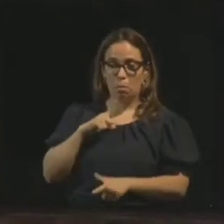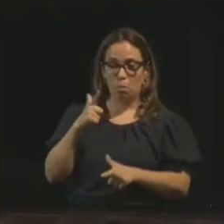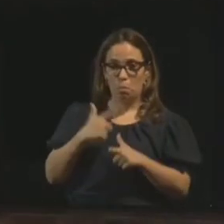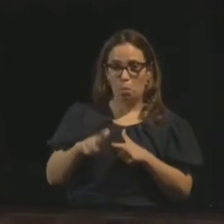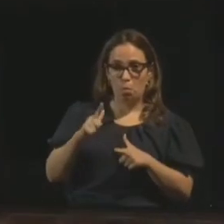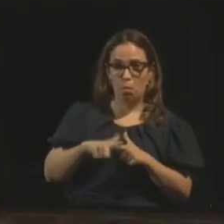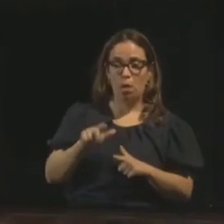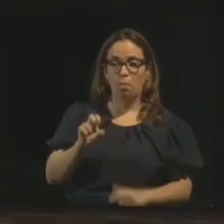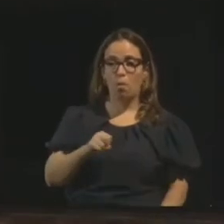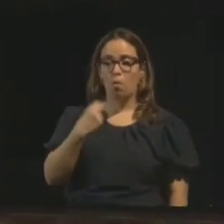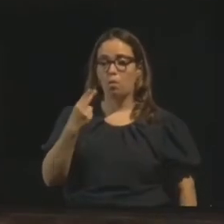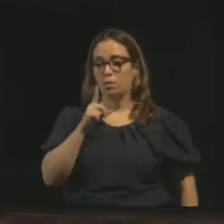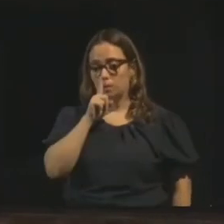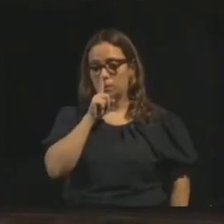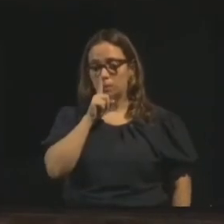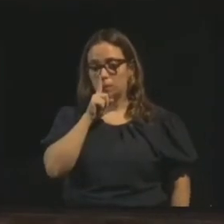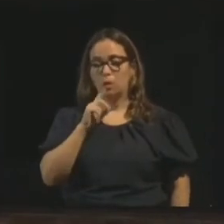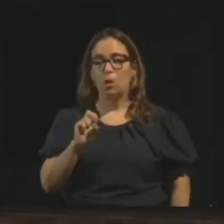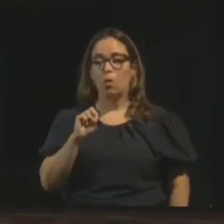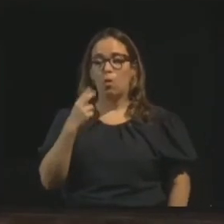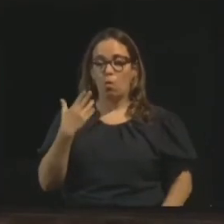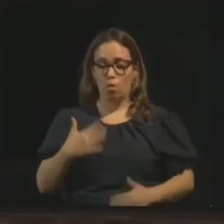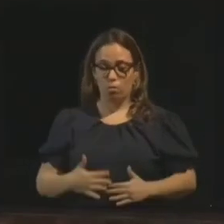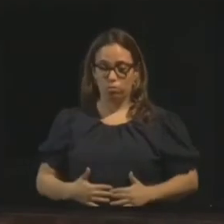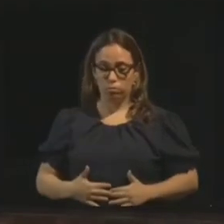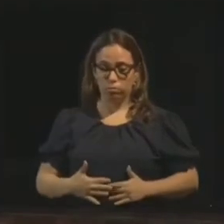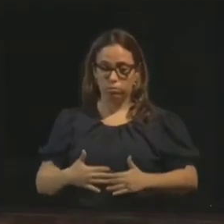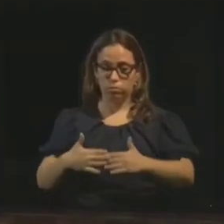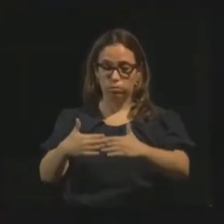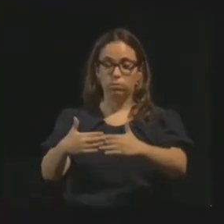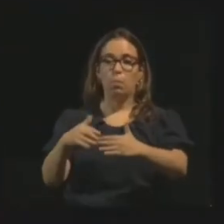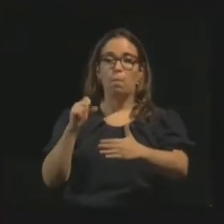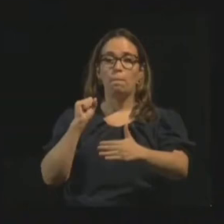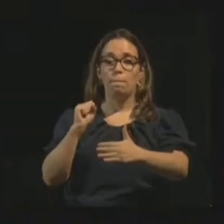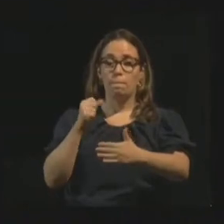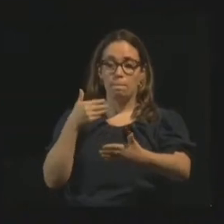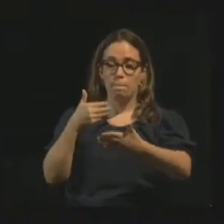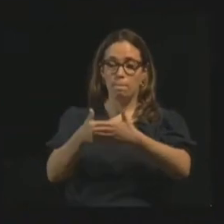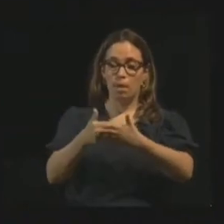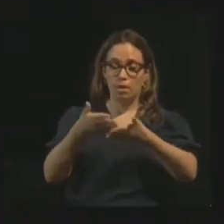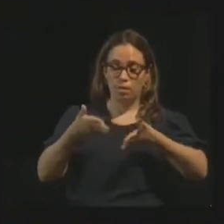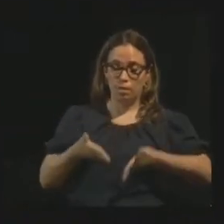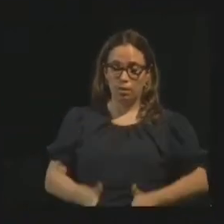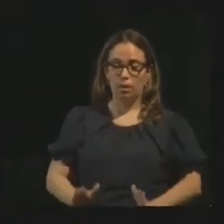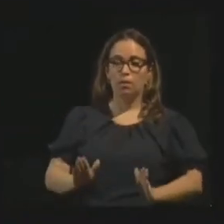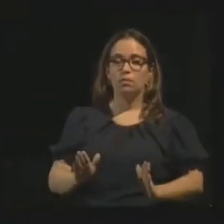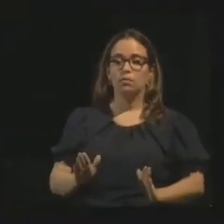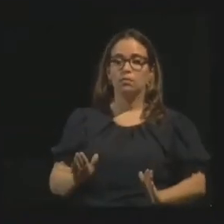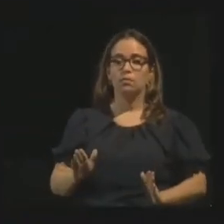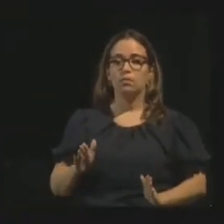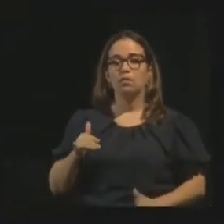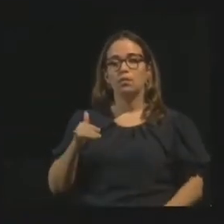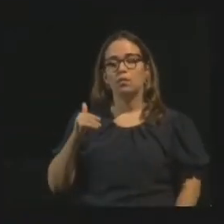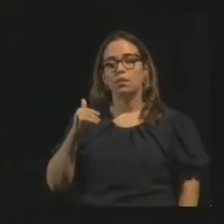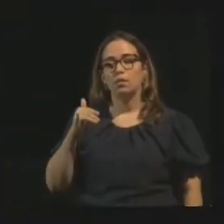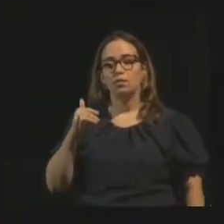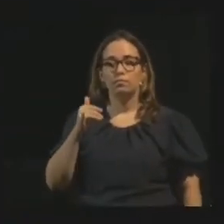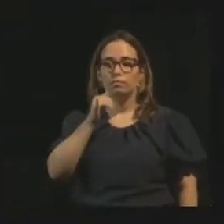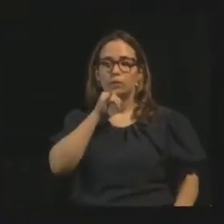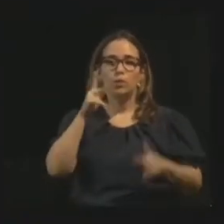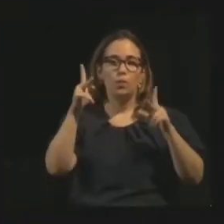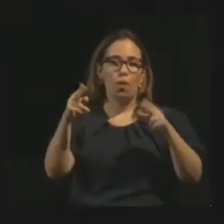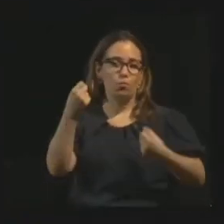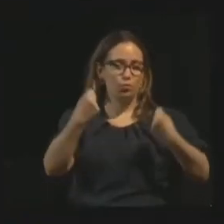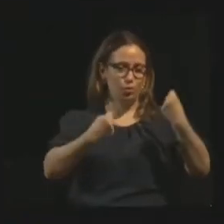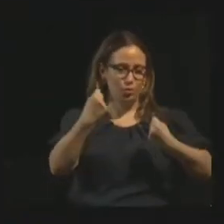gravidez de risco, e quando já tiver avançada pelo próprio desconforto, além de não ser recomendado a mulher dirigir com a gravidez